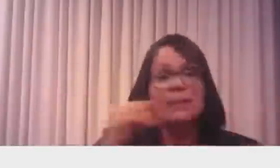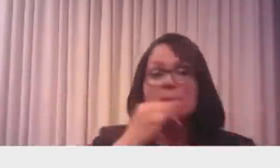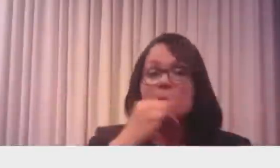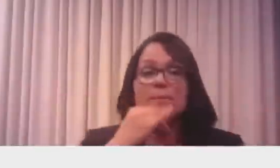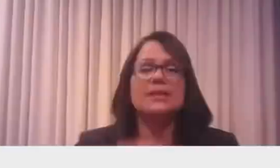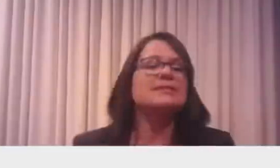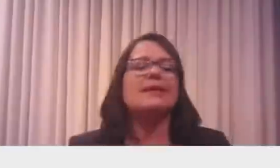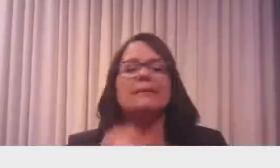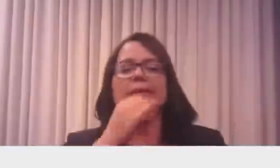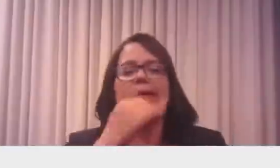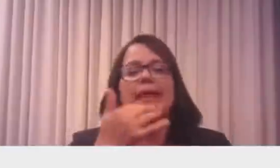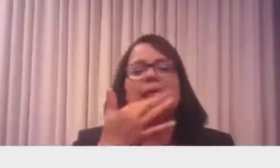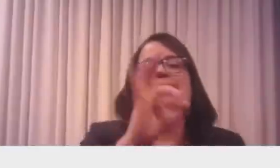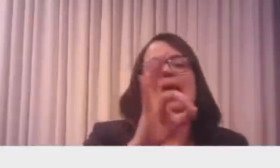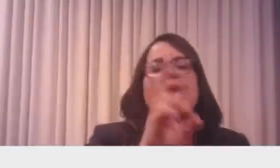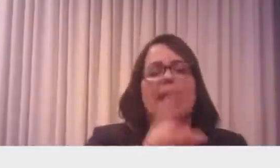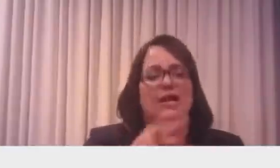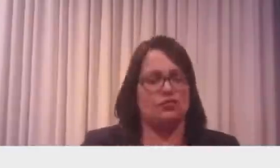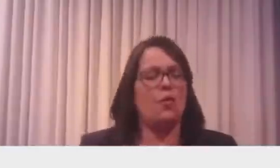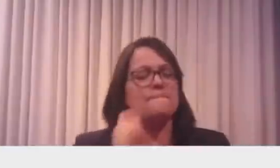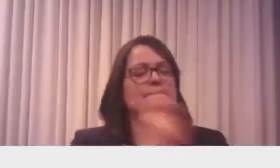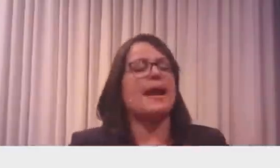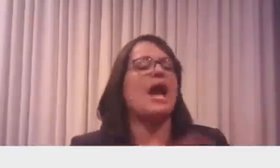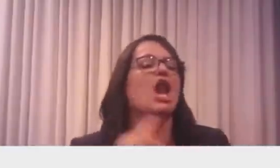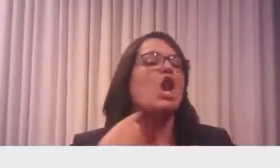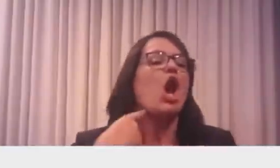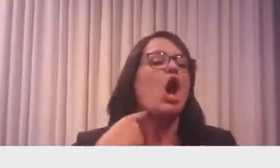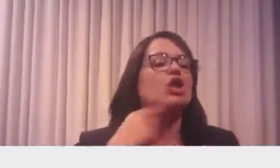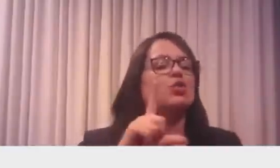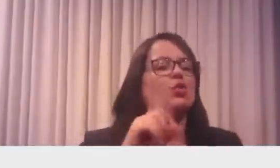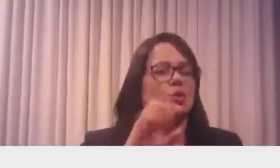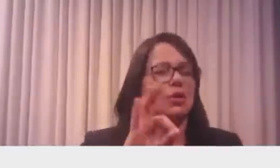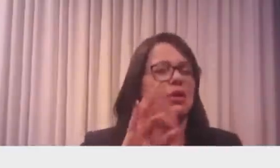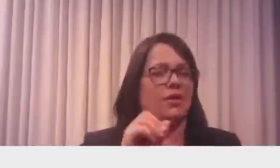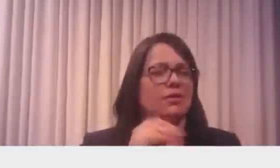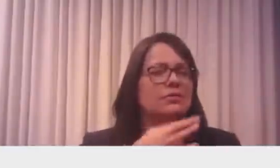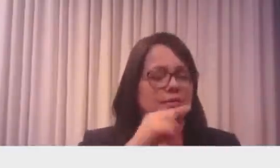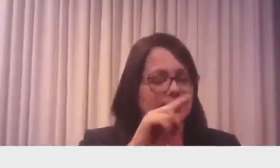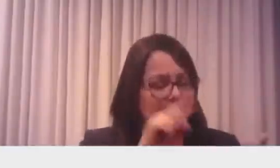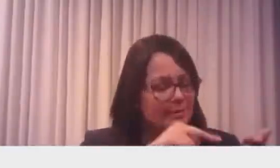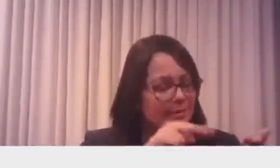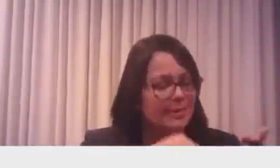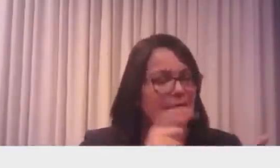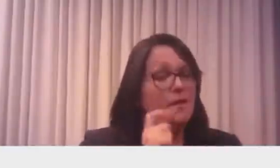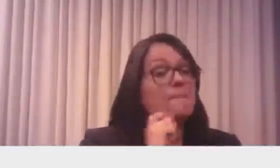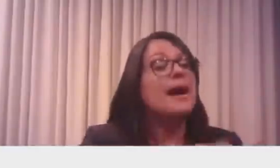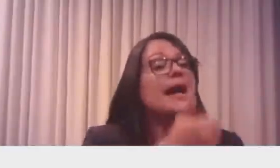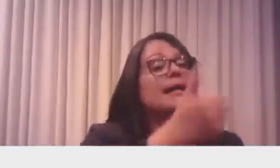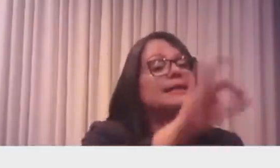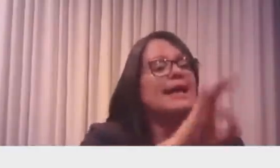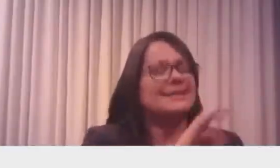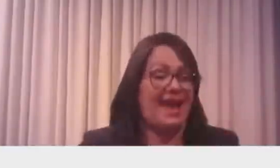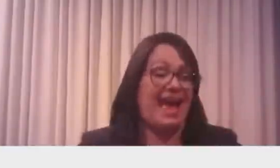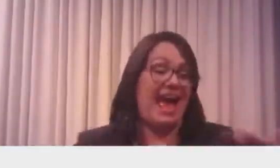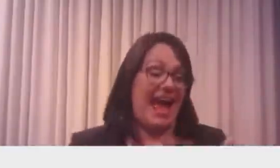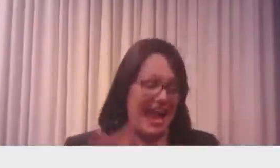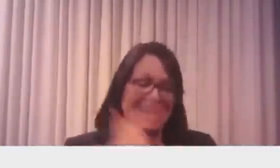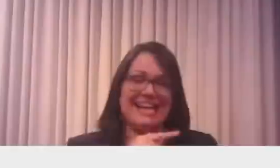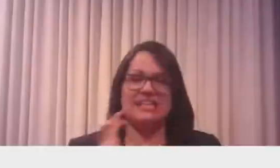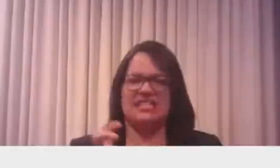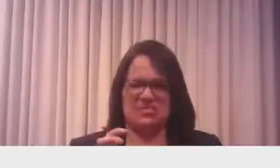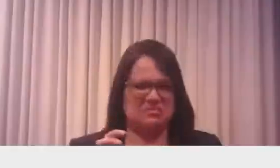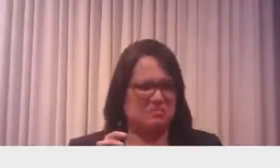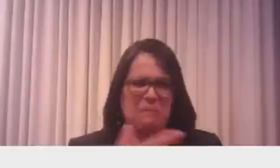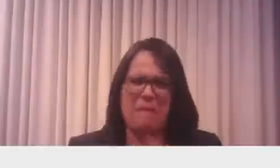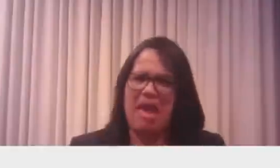$10 na loteria para ganhar R$5? Assim não compensa, você tem que jogar R$5 para ganhar R$10. Se o risco de problemas,